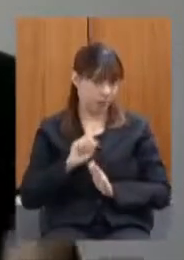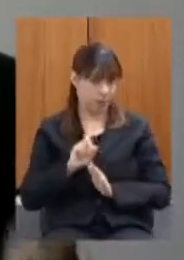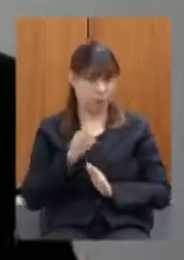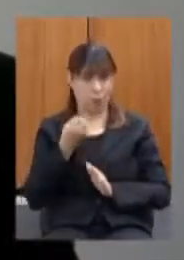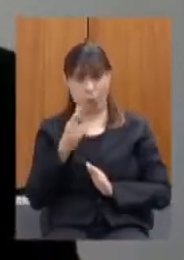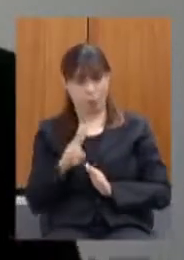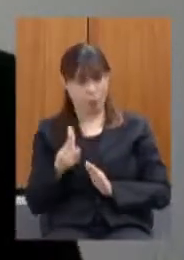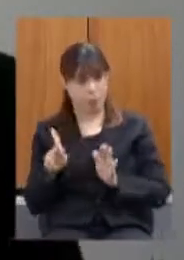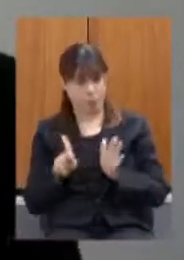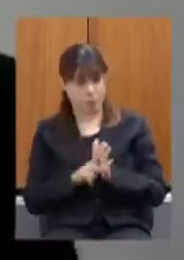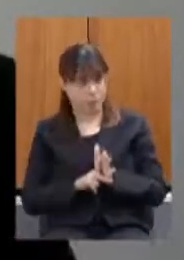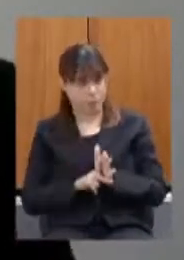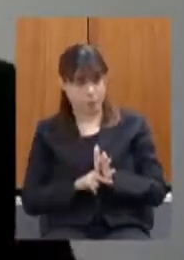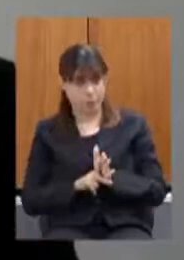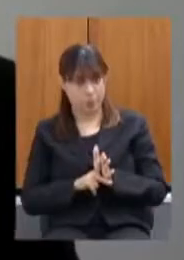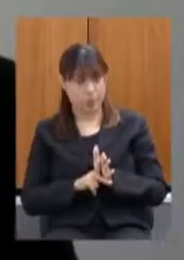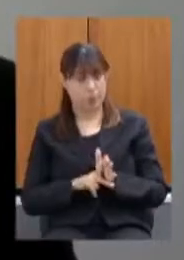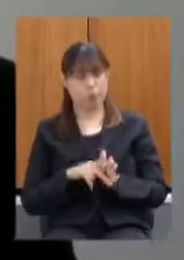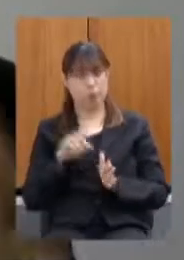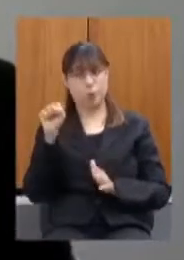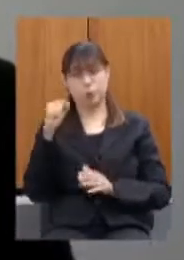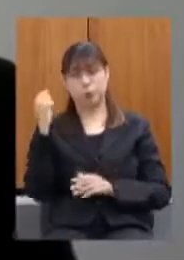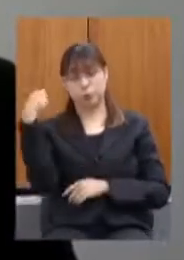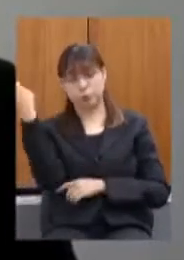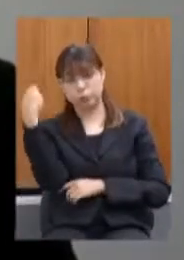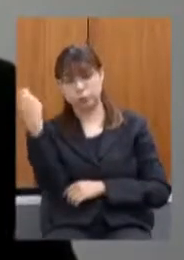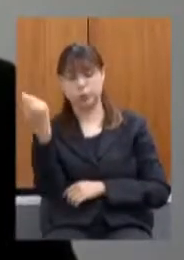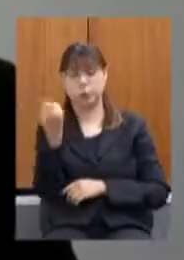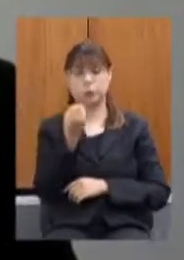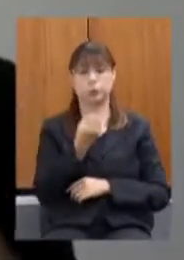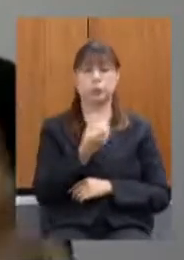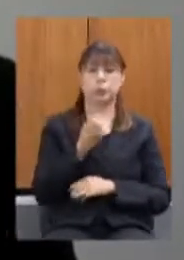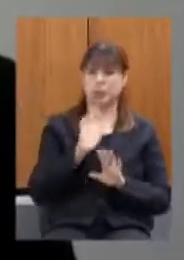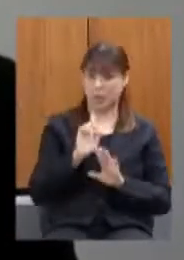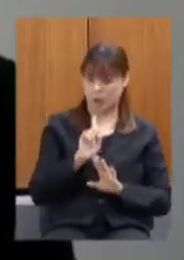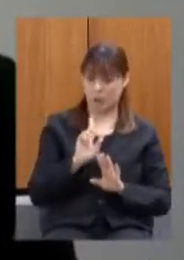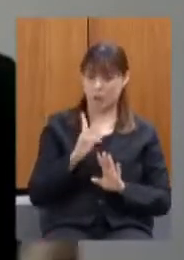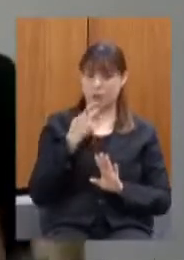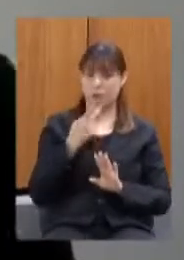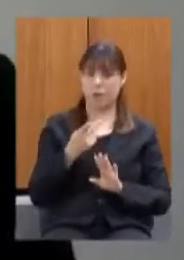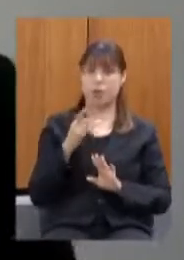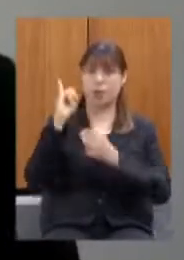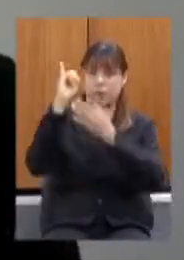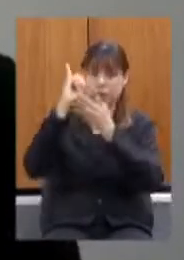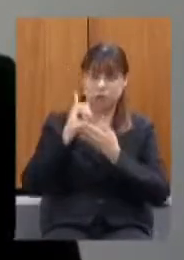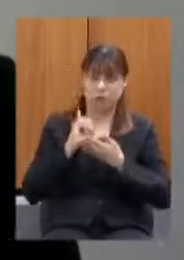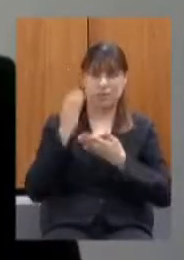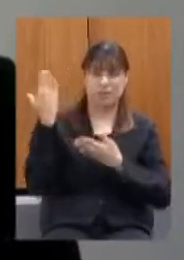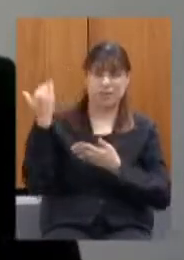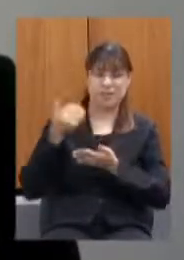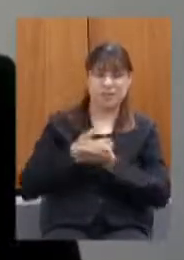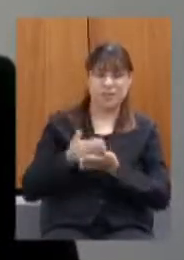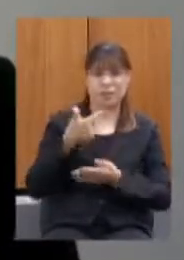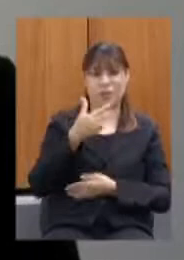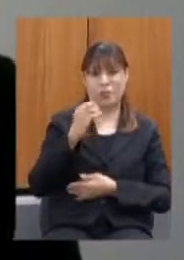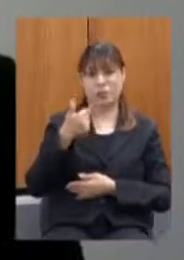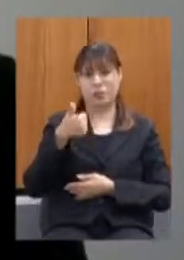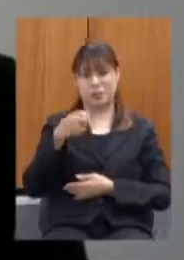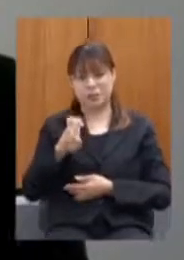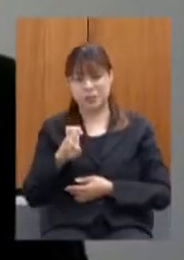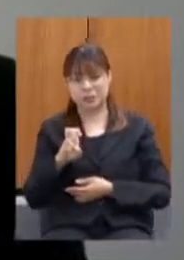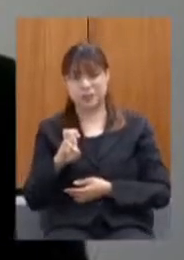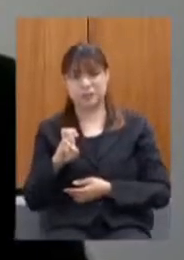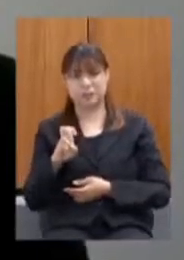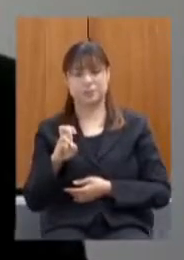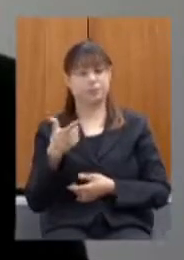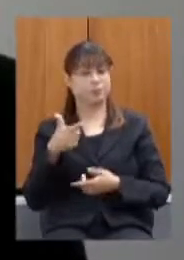de vinhos produzidos no Rio Grande do Sul em Santa Catarina estamos falando de vinhos importados desde 2015 não havia a